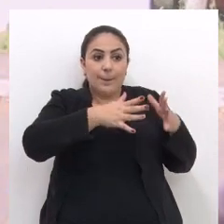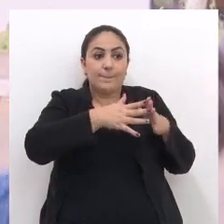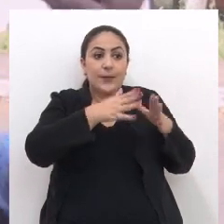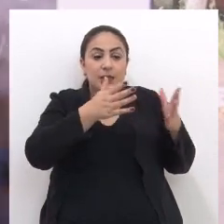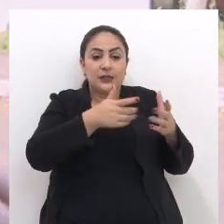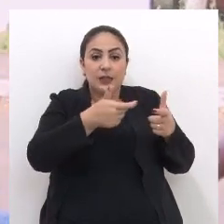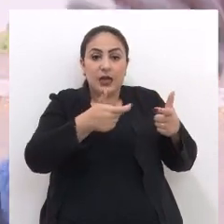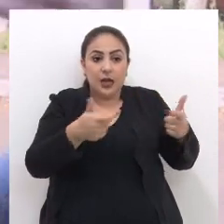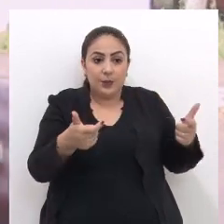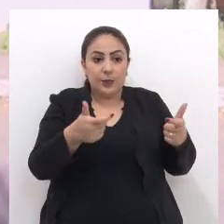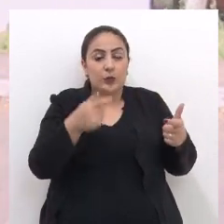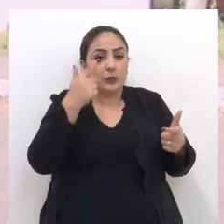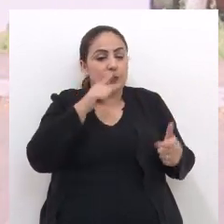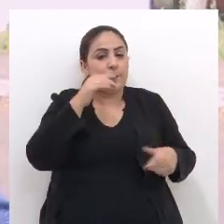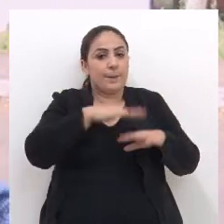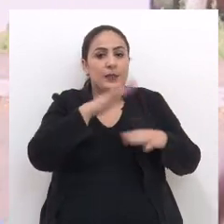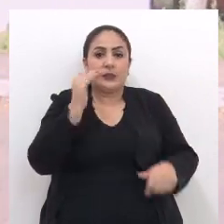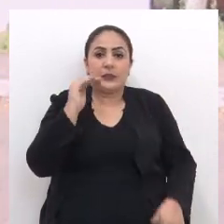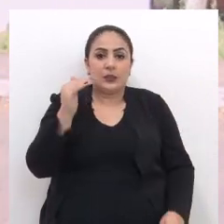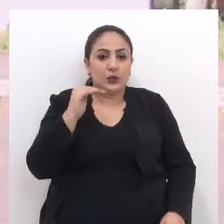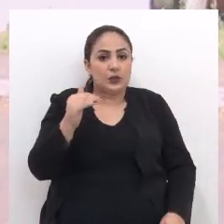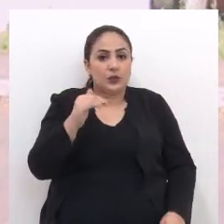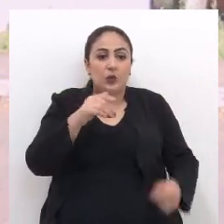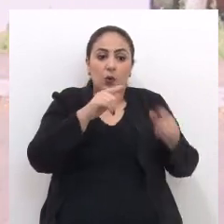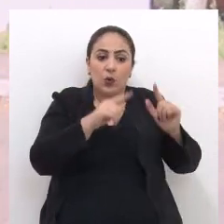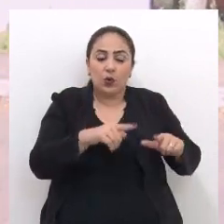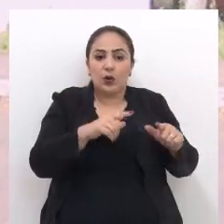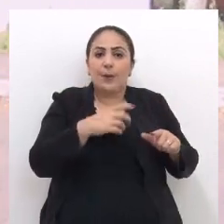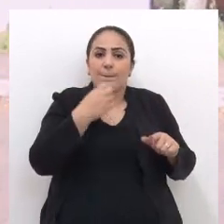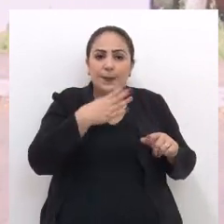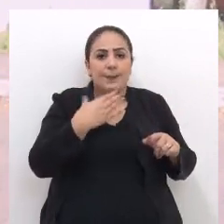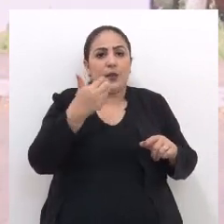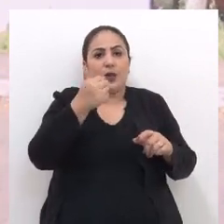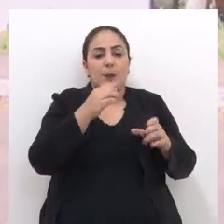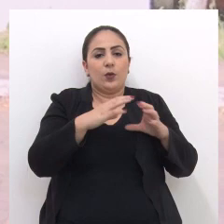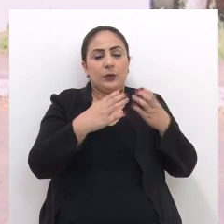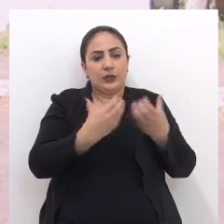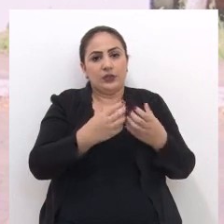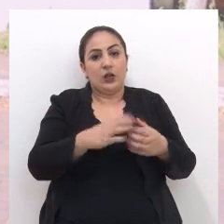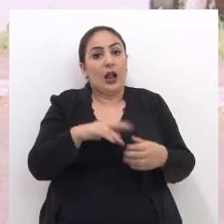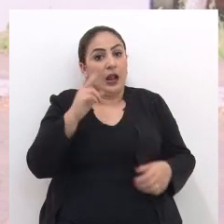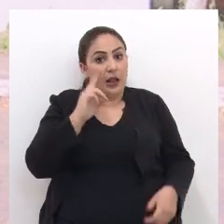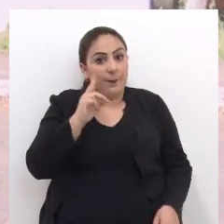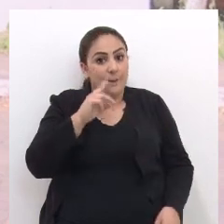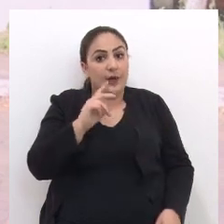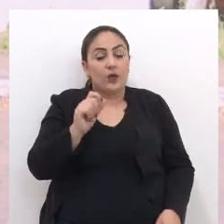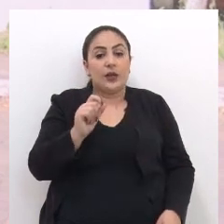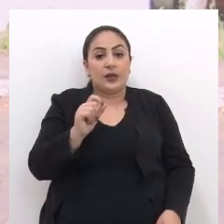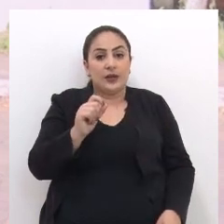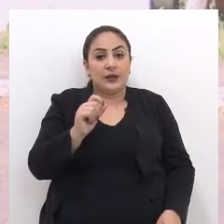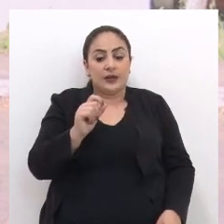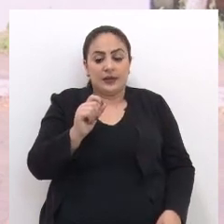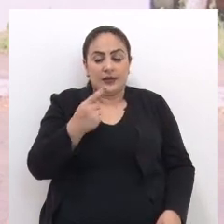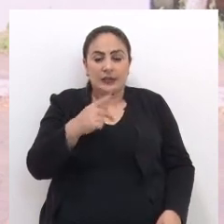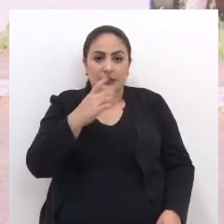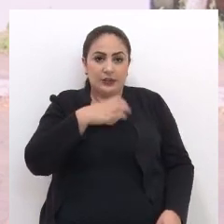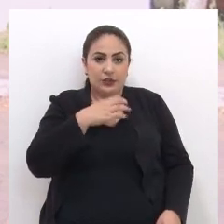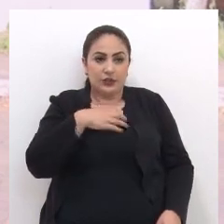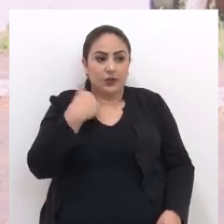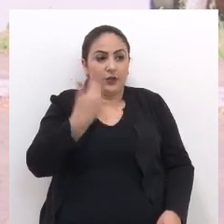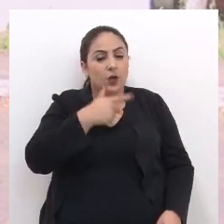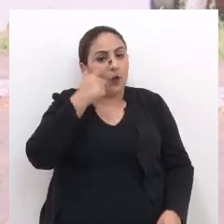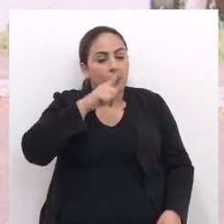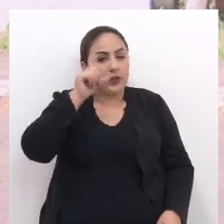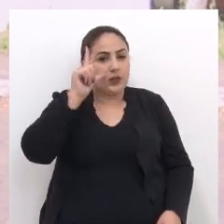esse espaço aqui mais amplo, maior, que dê uma tranquilidade, uma sanidade, um espaço bem melhor para a comunidade. Lembrando que, desta